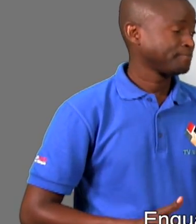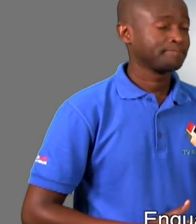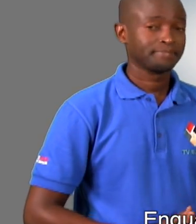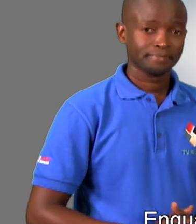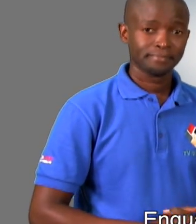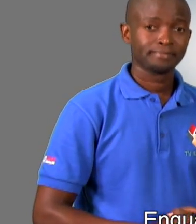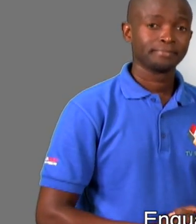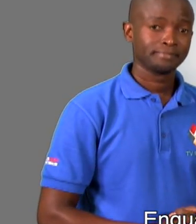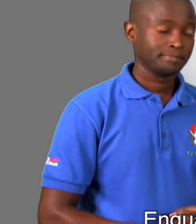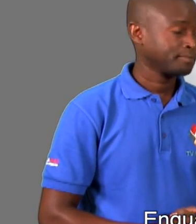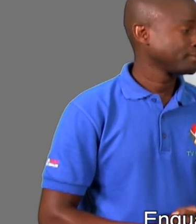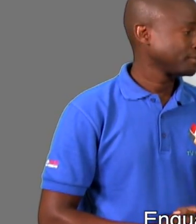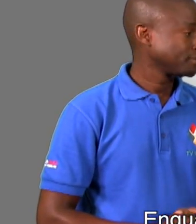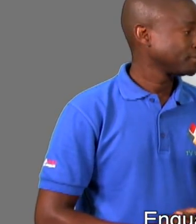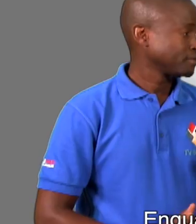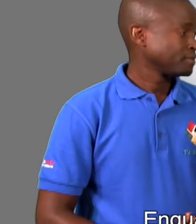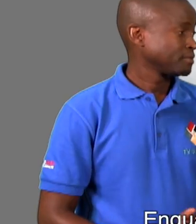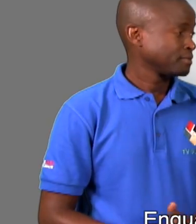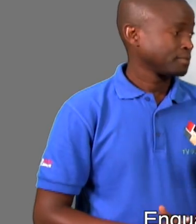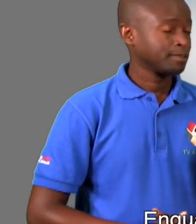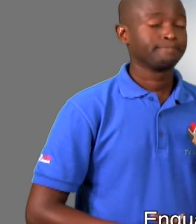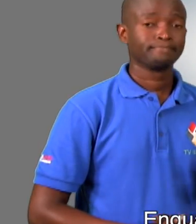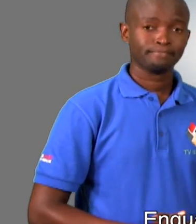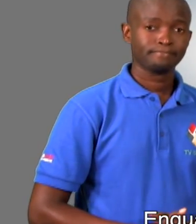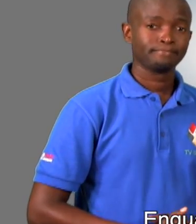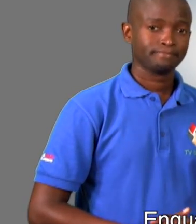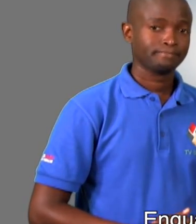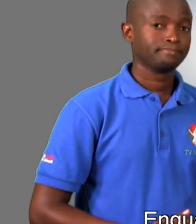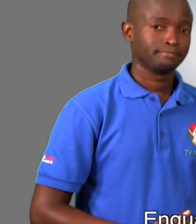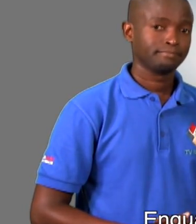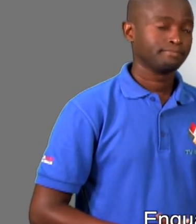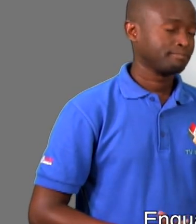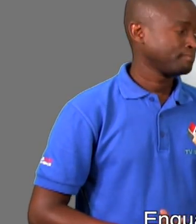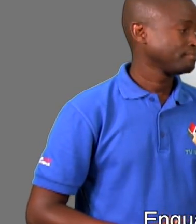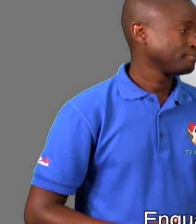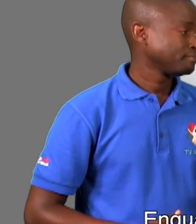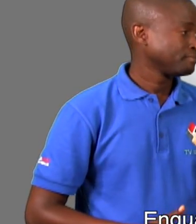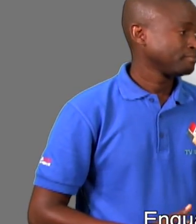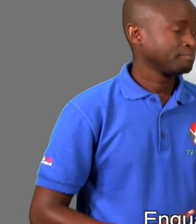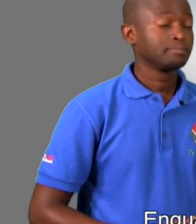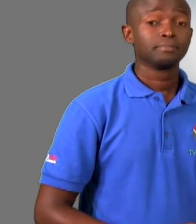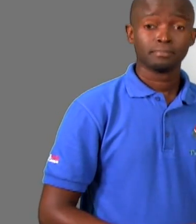Enquanto uns morrem de câncer, outros sofrem a procura de água potável.